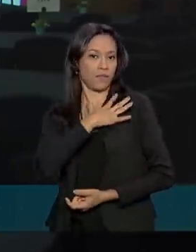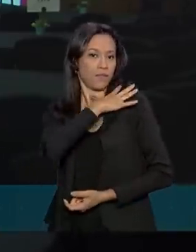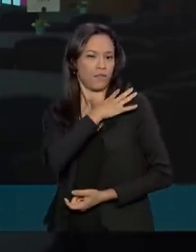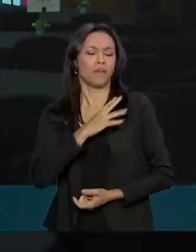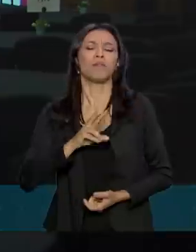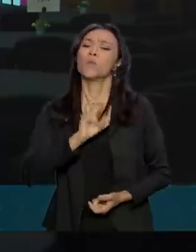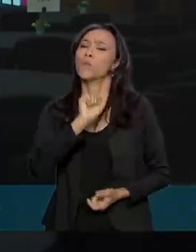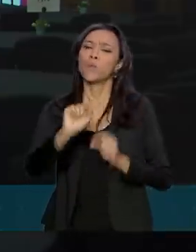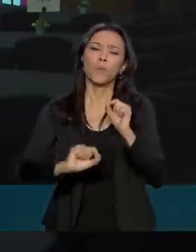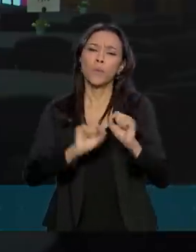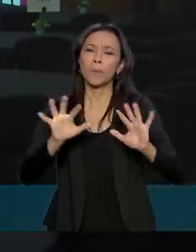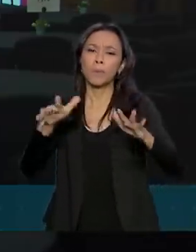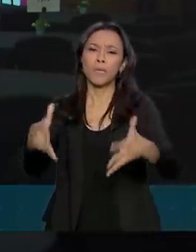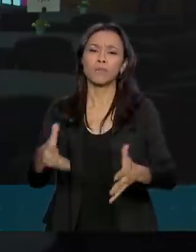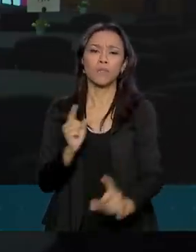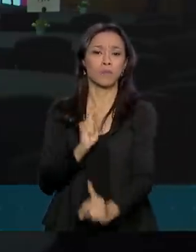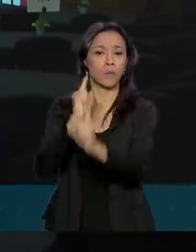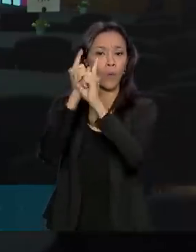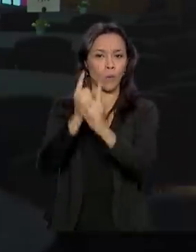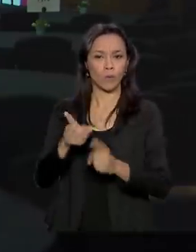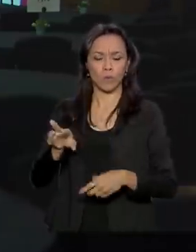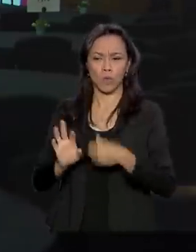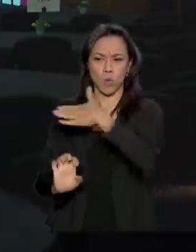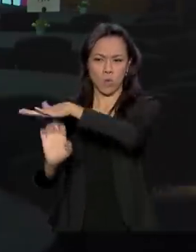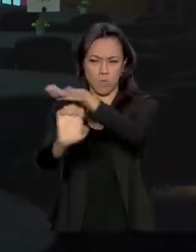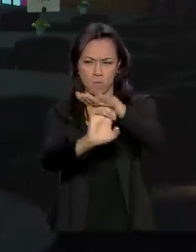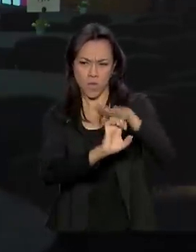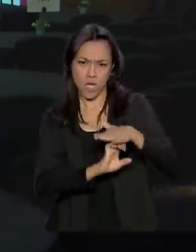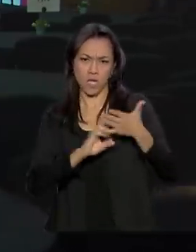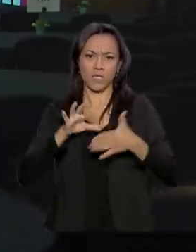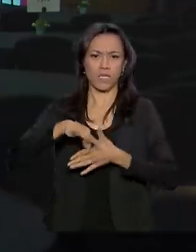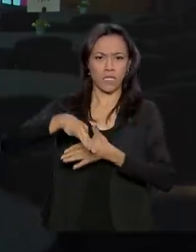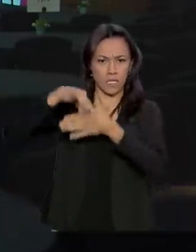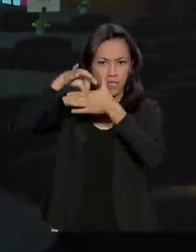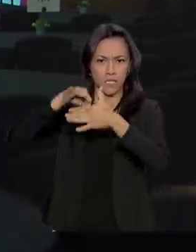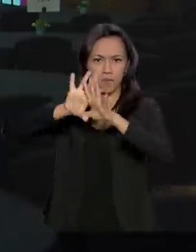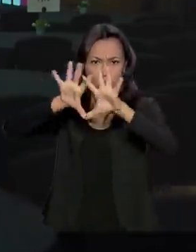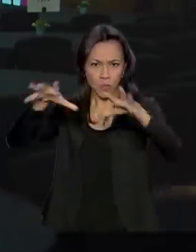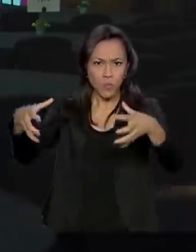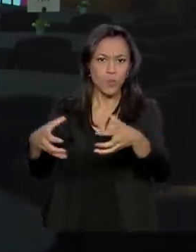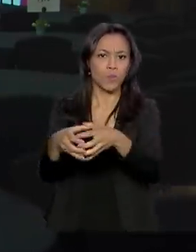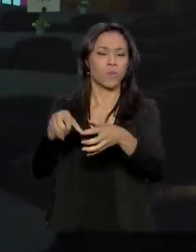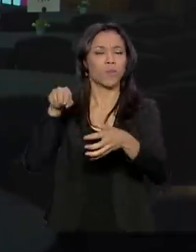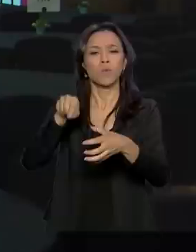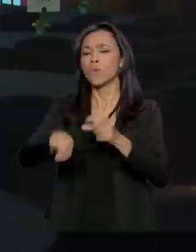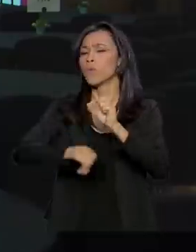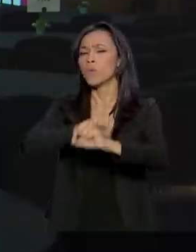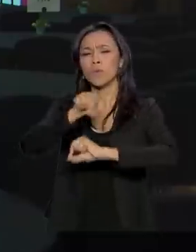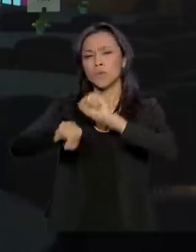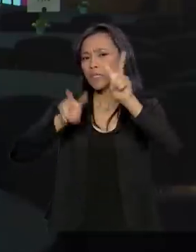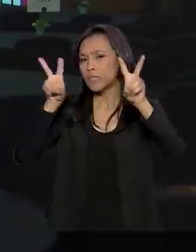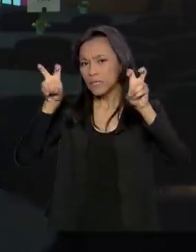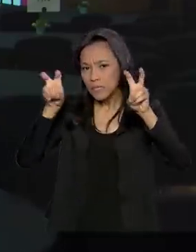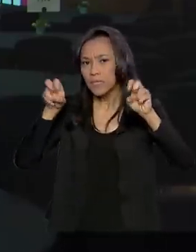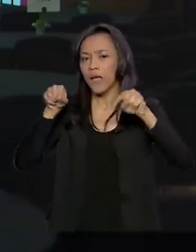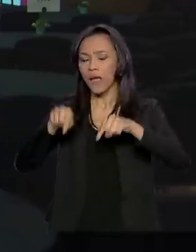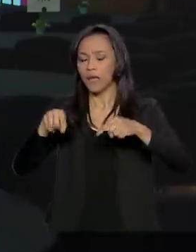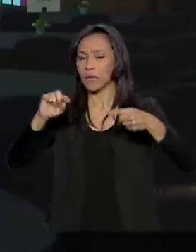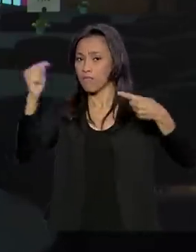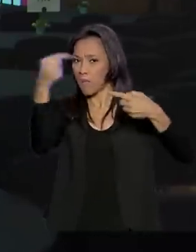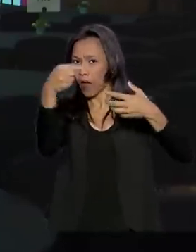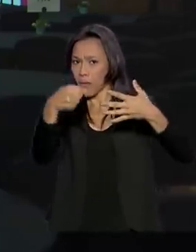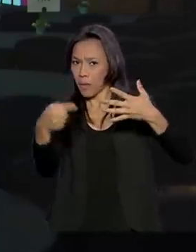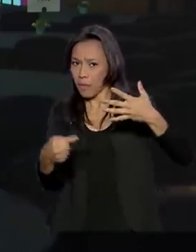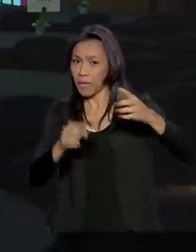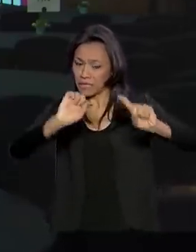Agenda de Líderes, promovido pelo grupo Money Report. O evento vai tratar dos principais desafios